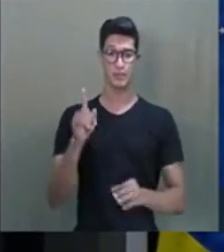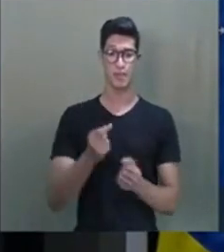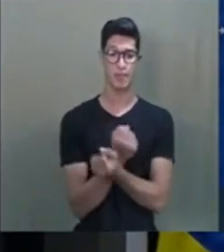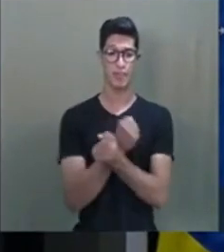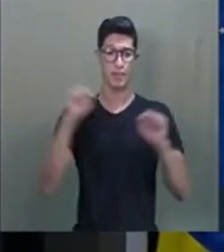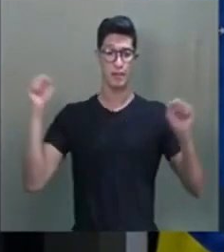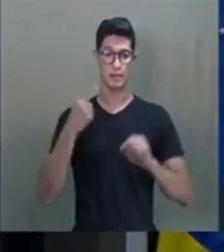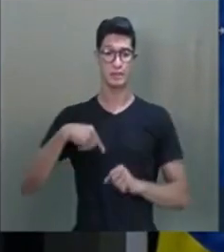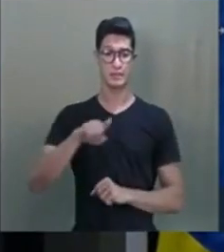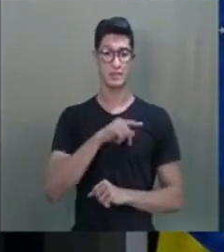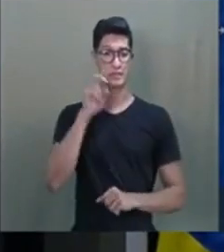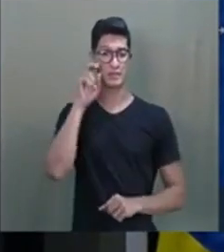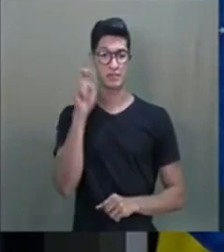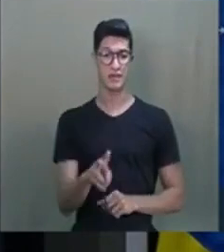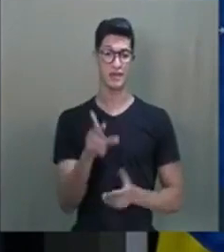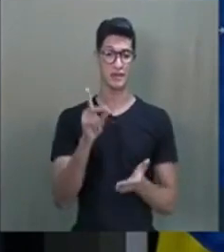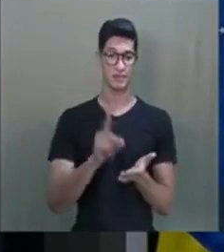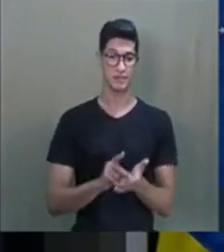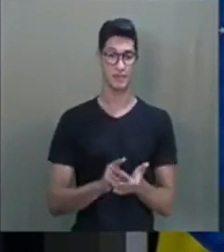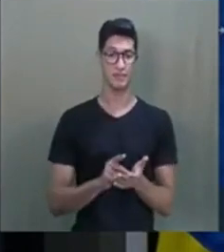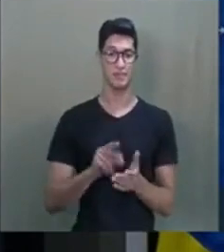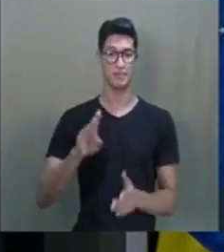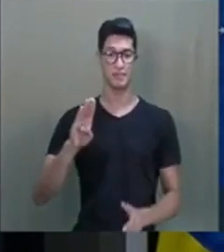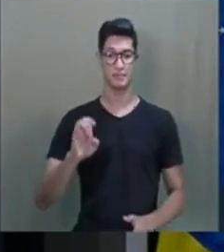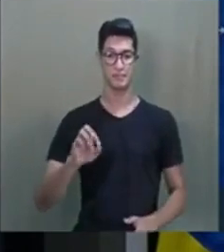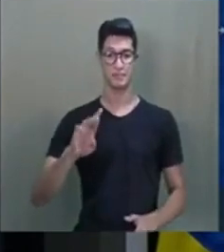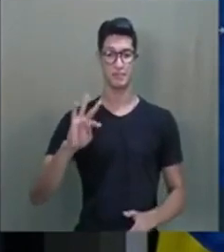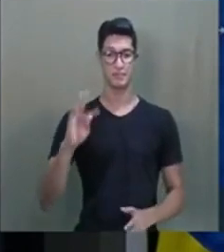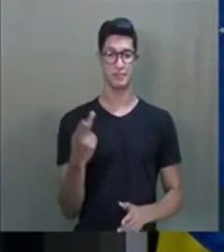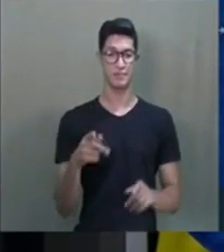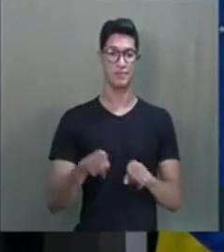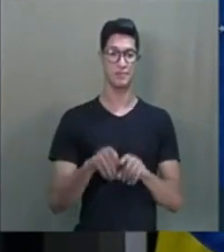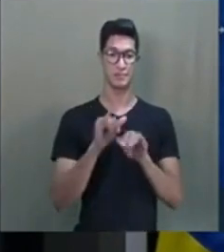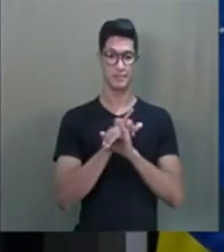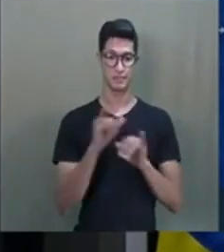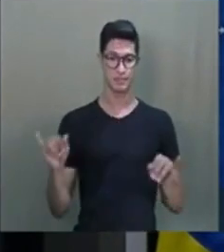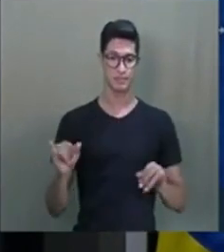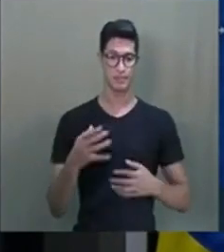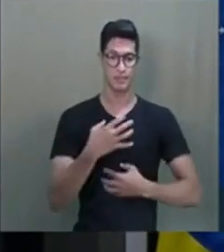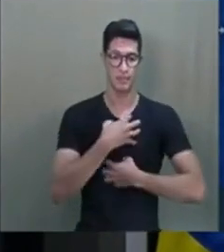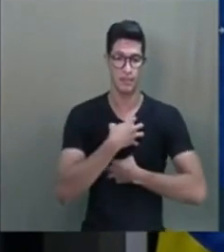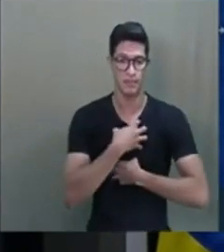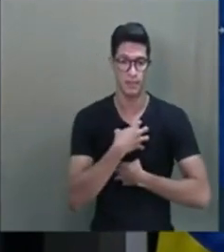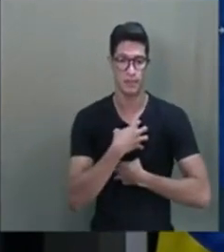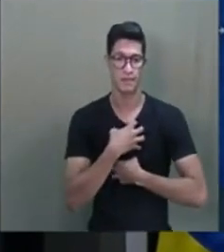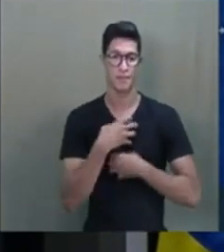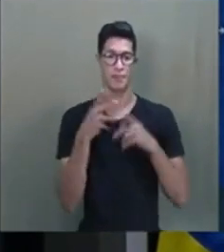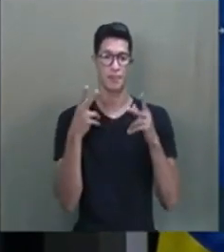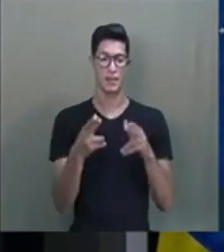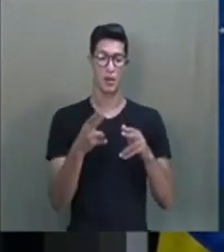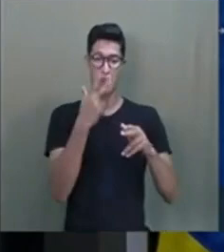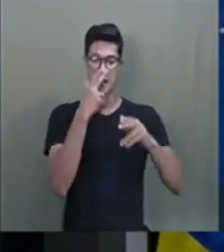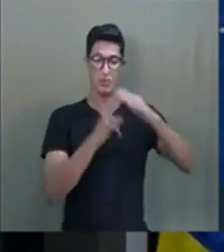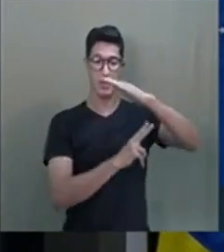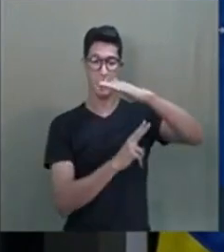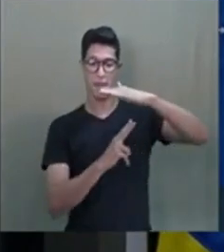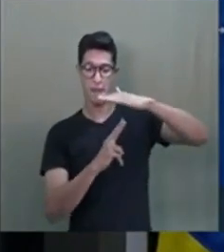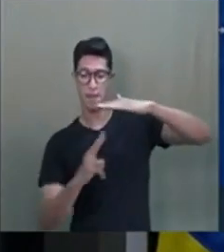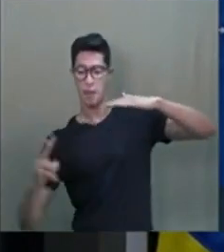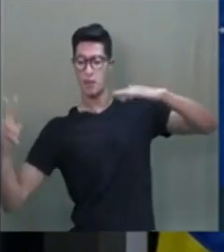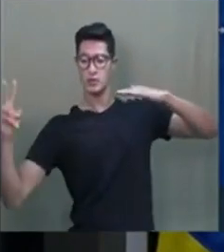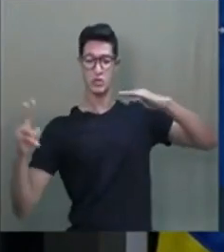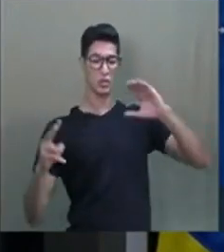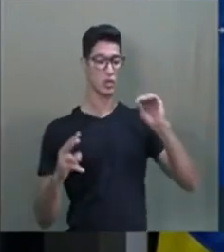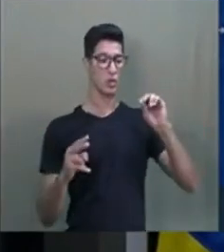impossível a gente ver a verdade. Então, o Bert Hellinger também falava que ele se sentia como uma ponte entre o